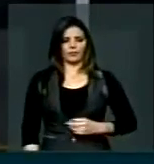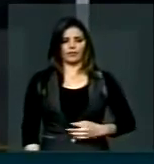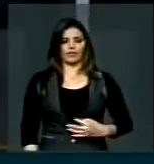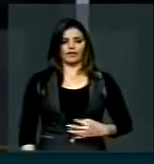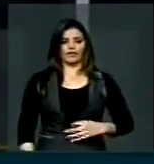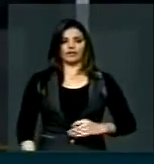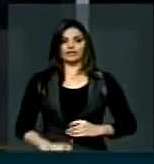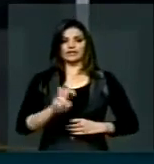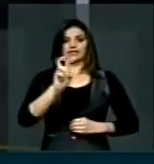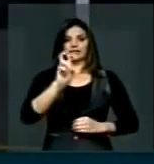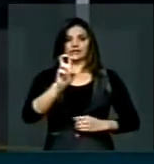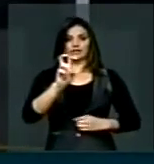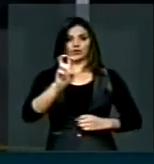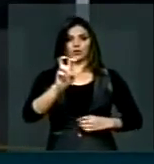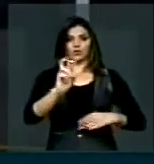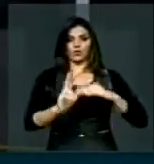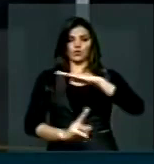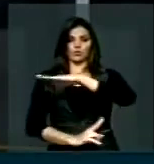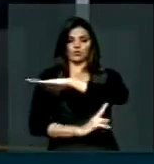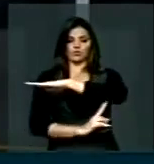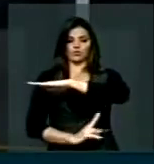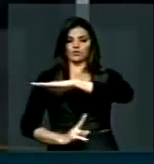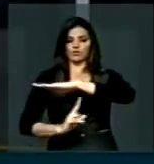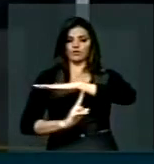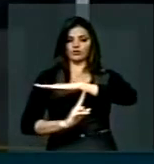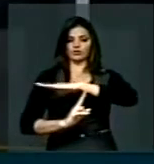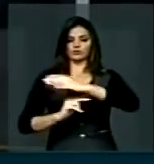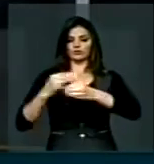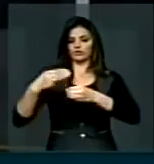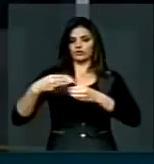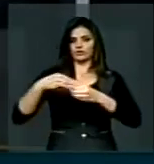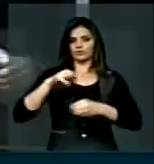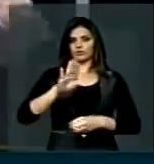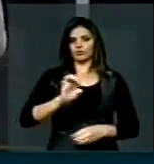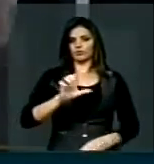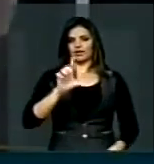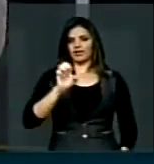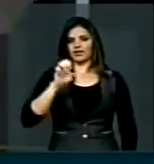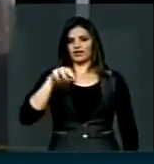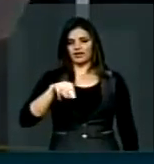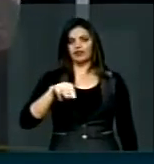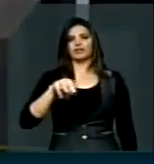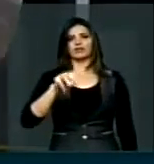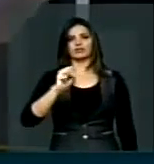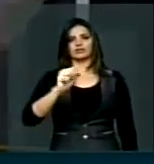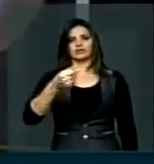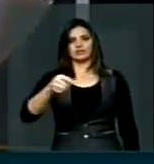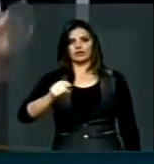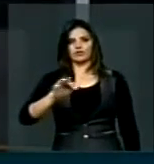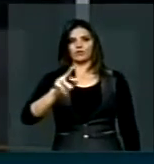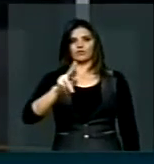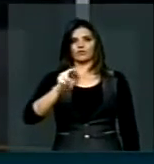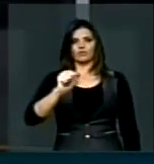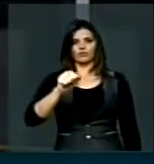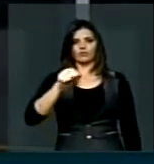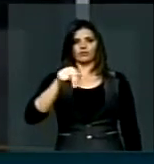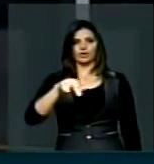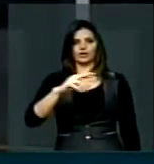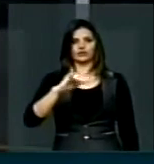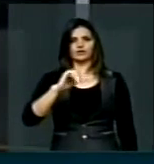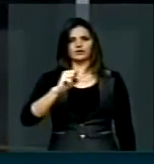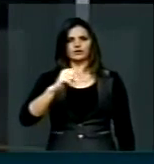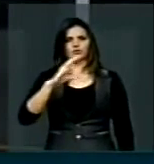pontes só no município de Belém do São Francisco, construídas há dezenas de anos,